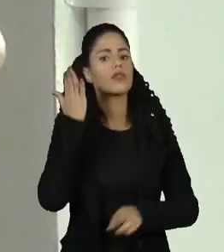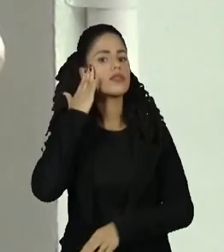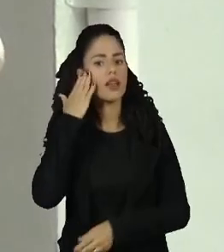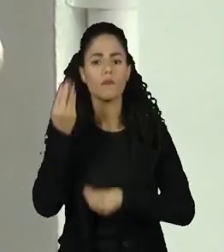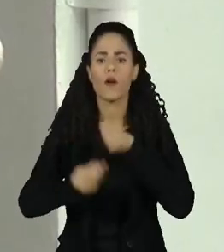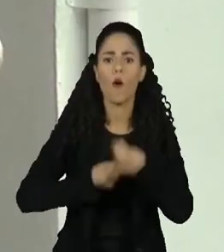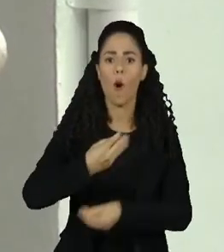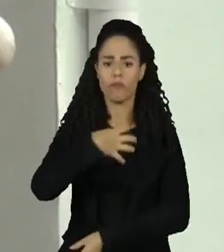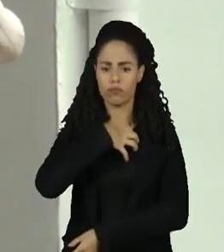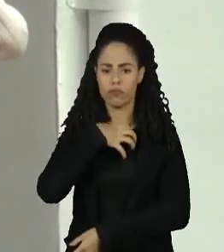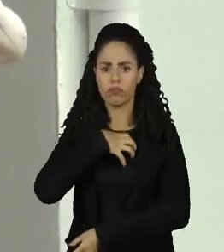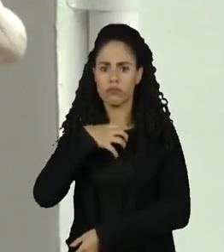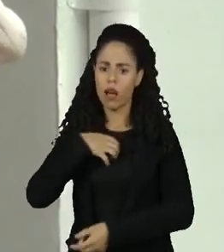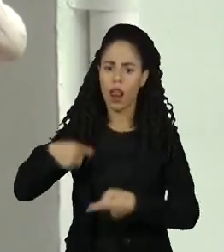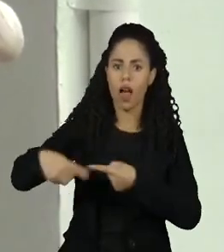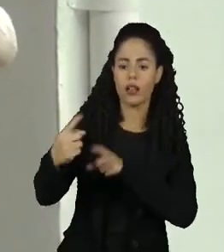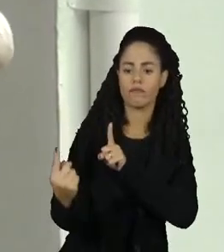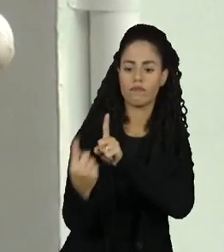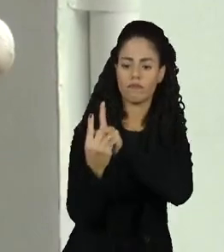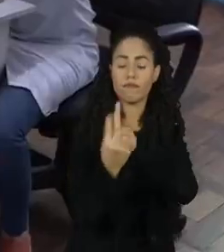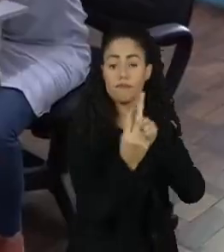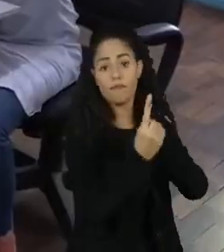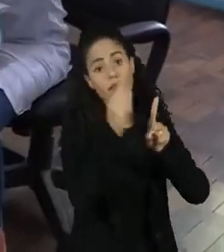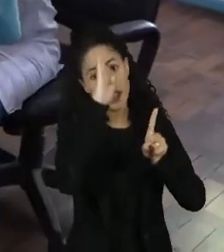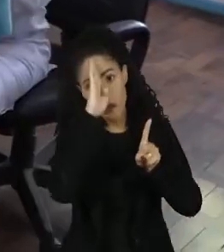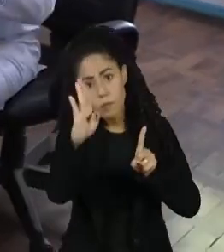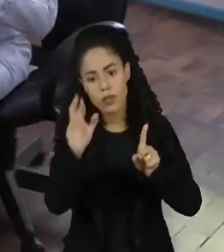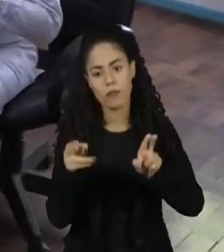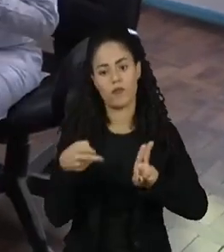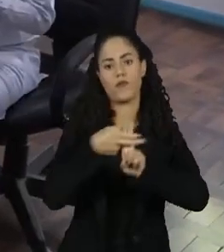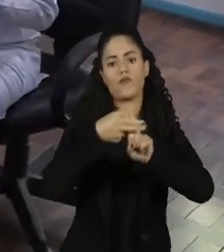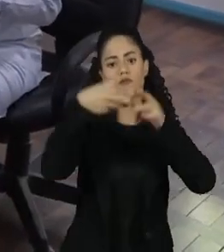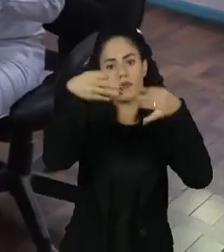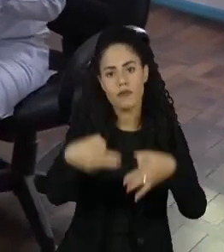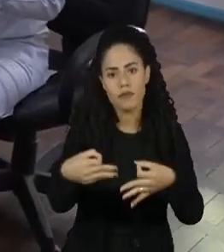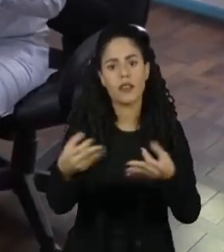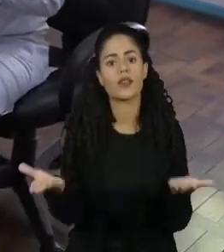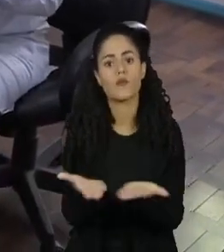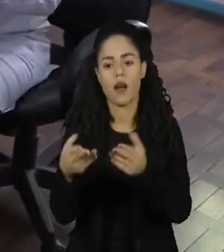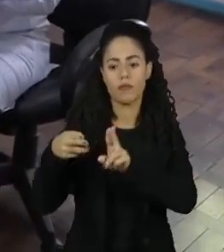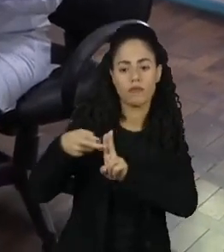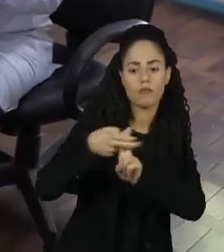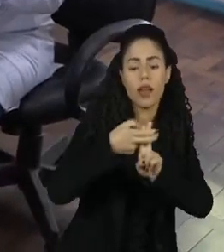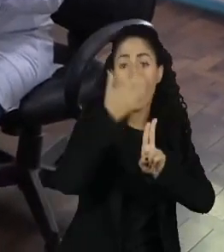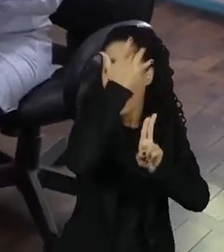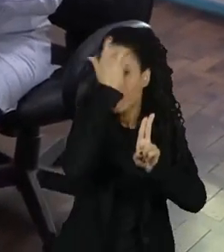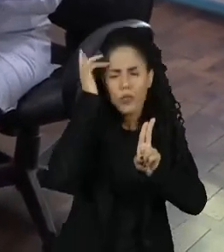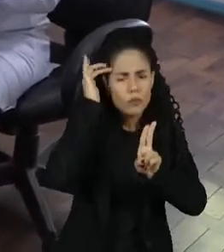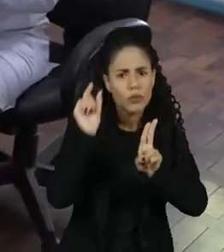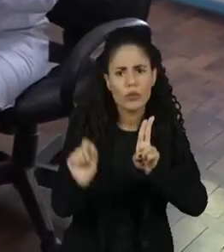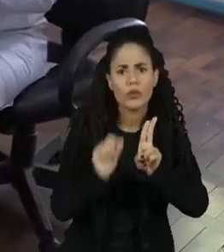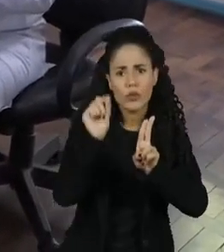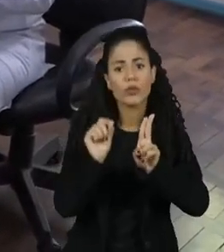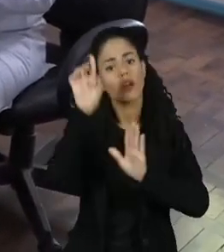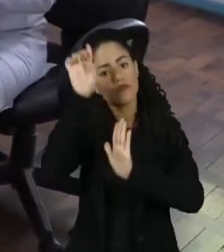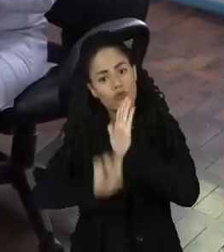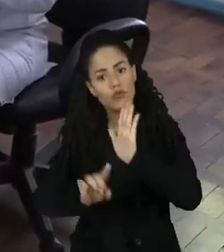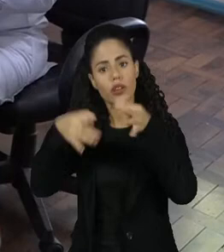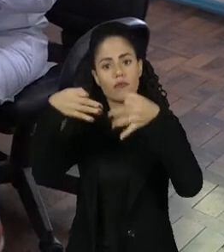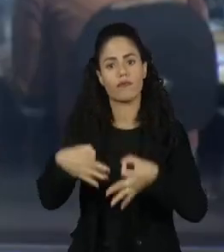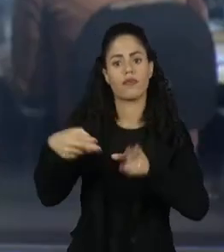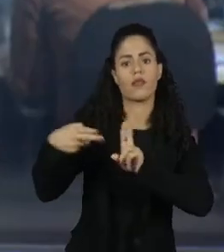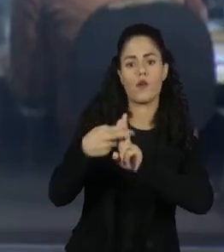essa universalidade do atendimento. Isso é um dos princípios do SUS. A questão é garantir que realmente as pessoas utilizem esse sistema.